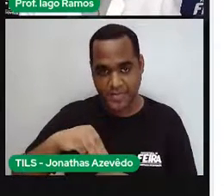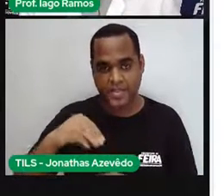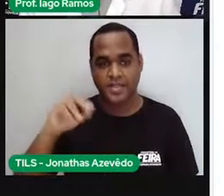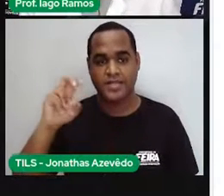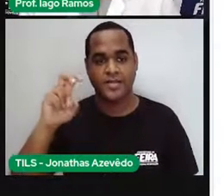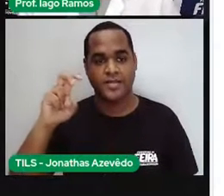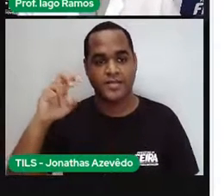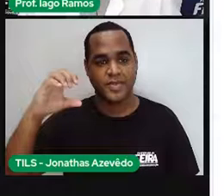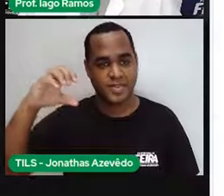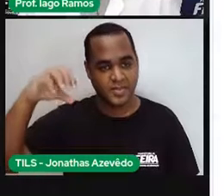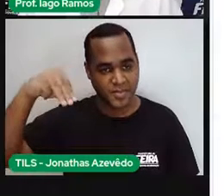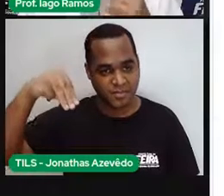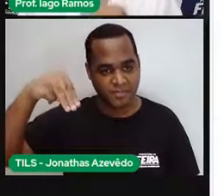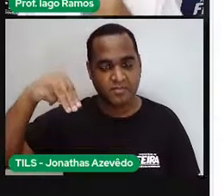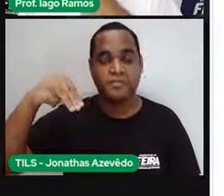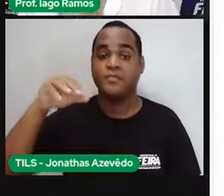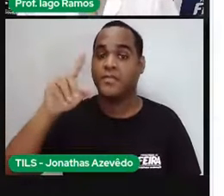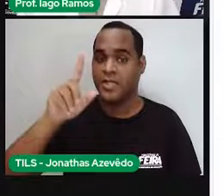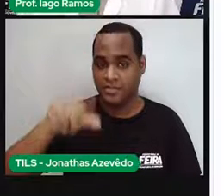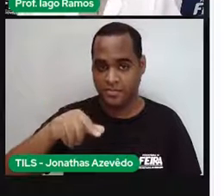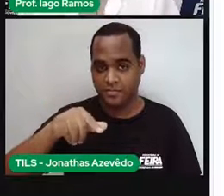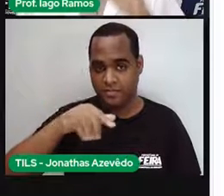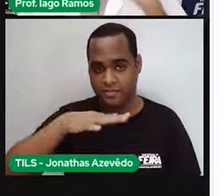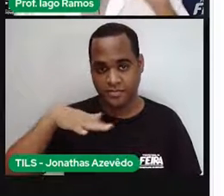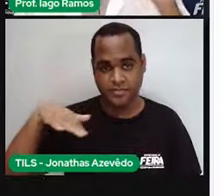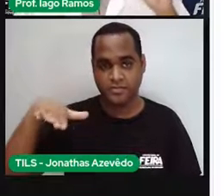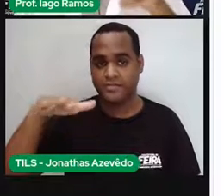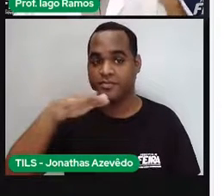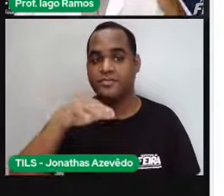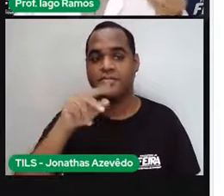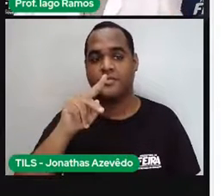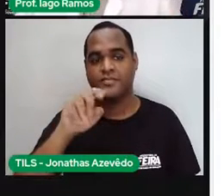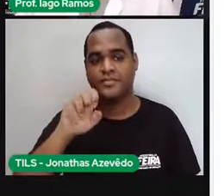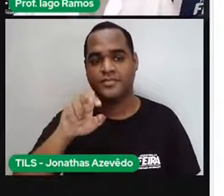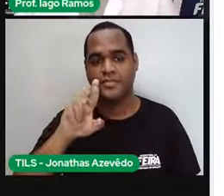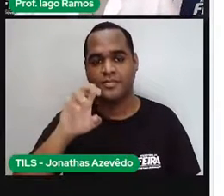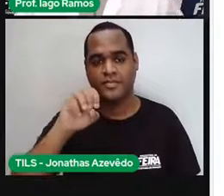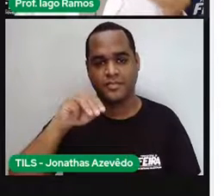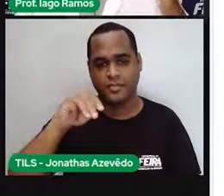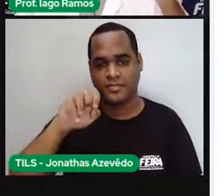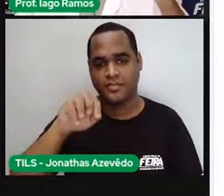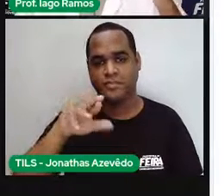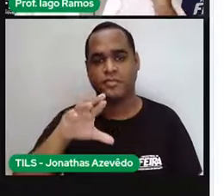centímetros. O perímetro é, como a gente acabou de ver,